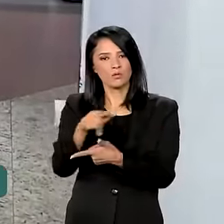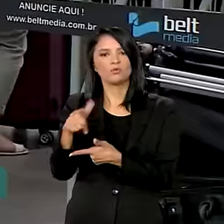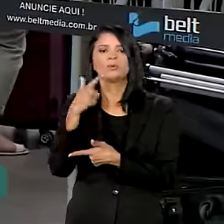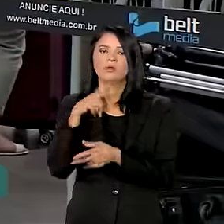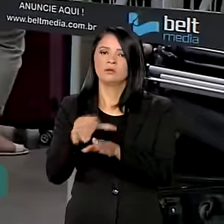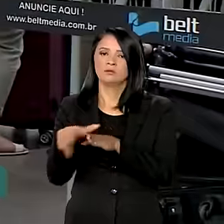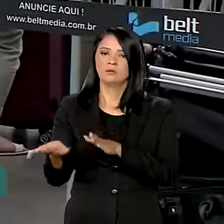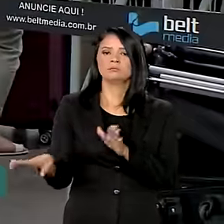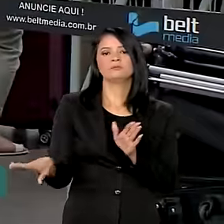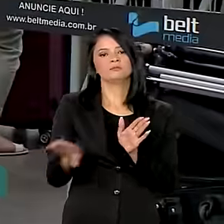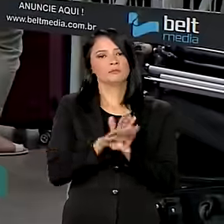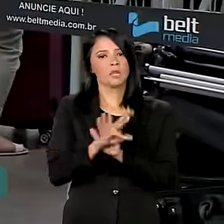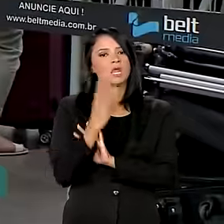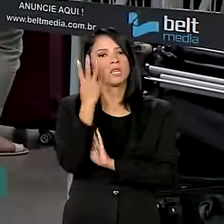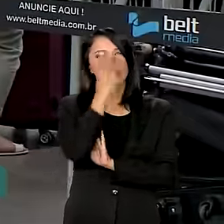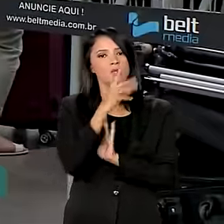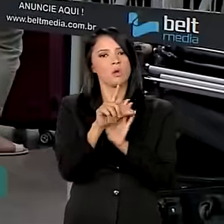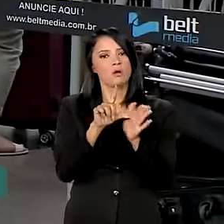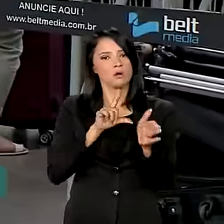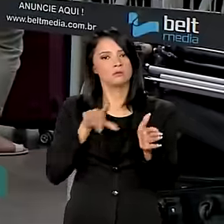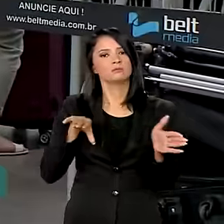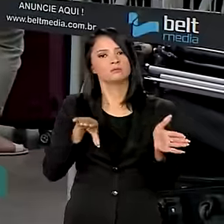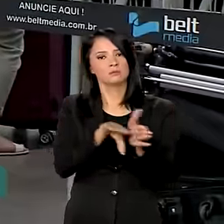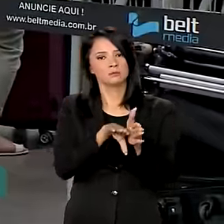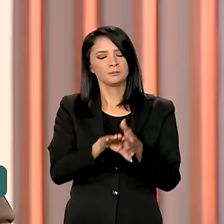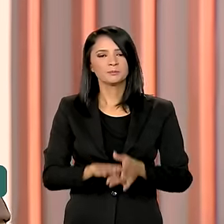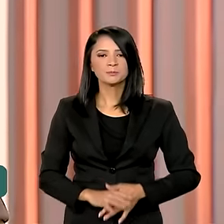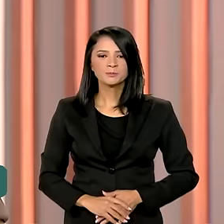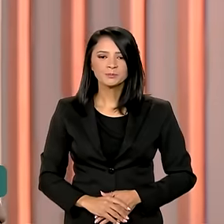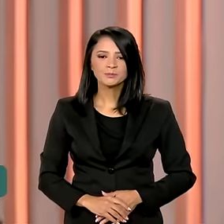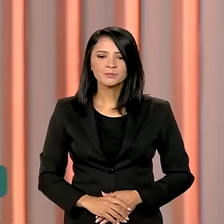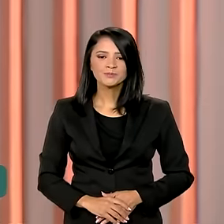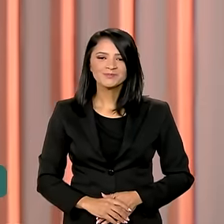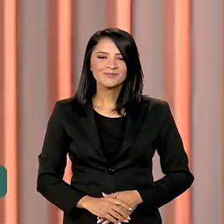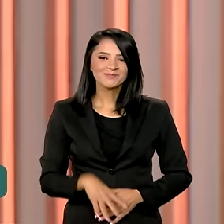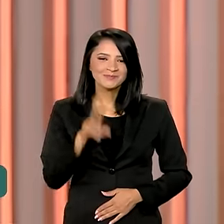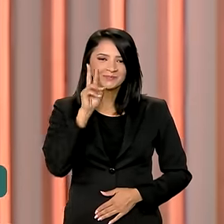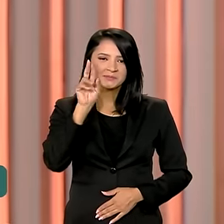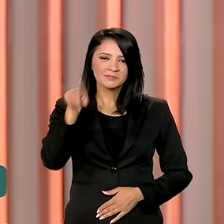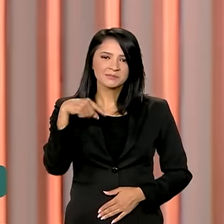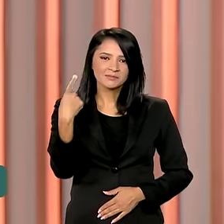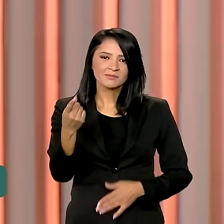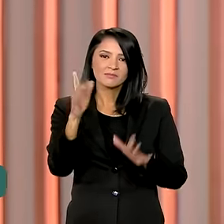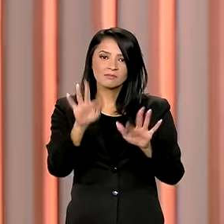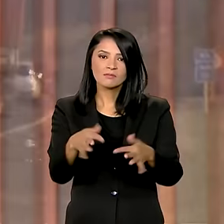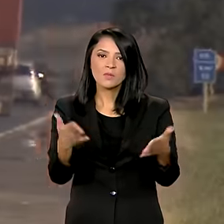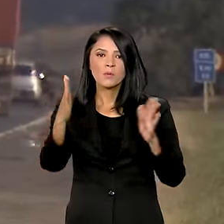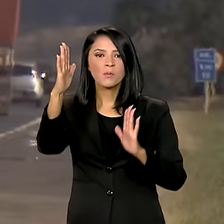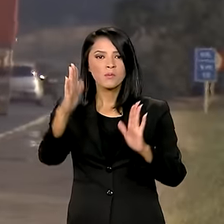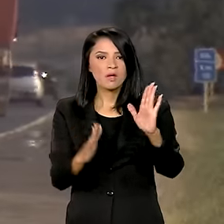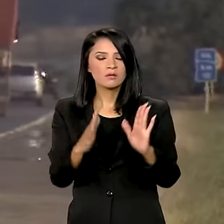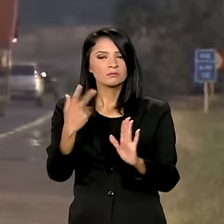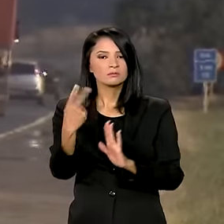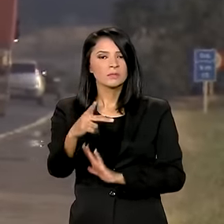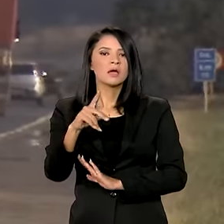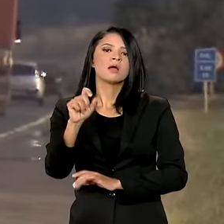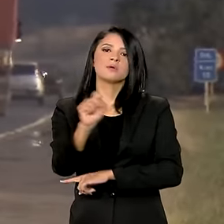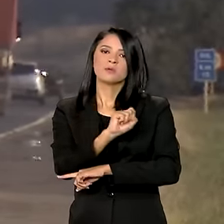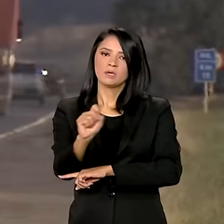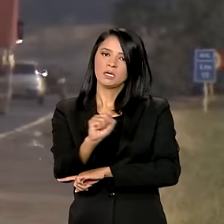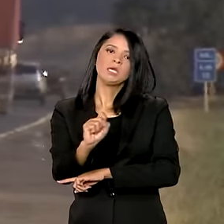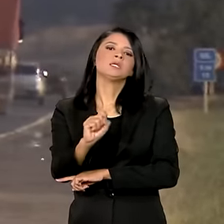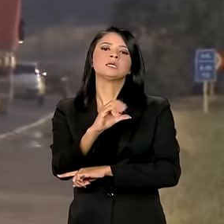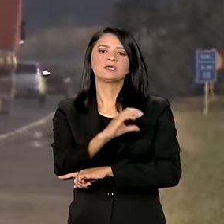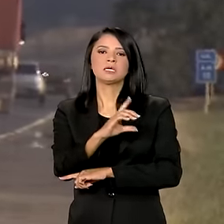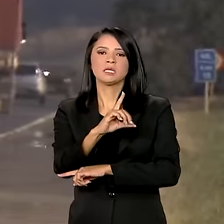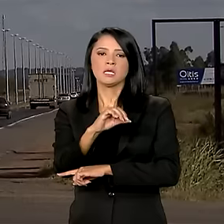é recomendável três horas de antecedência. Veja a seguir, termina hoje o prazo para motoristas das categorias